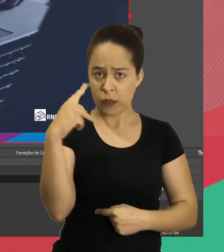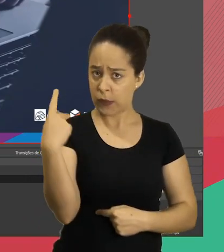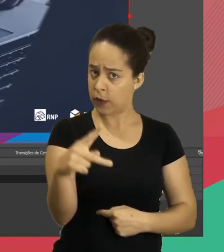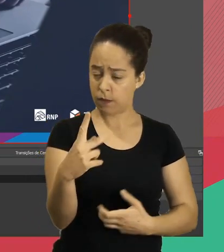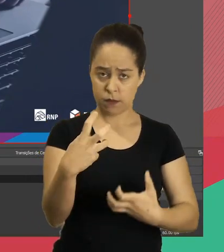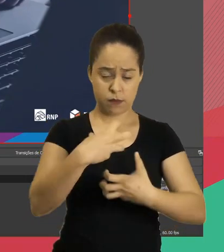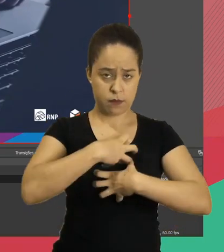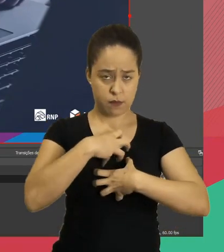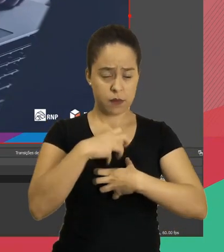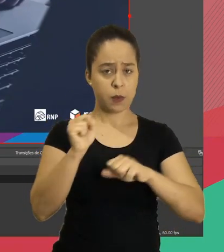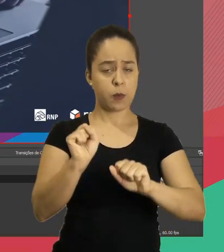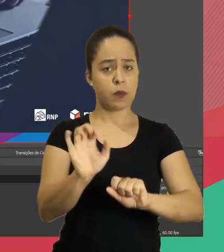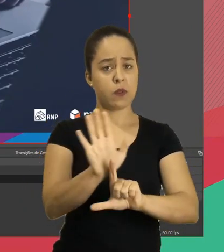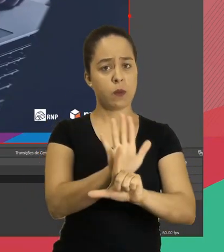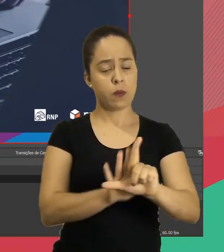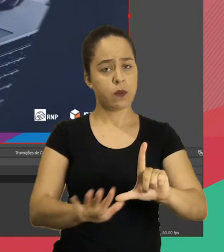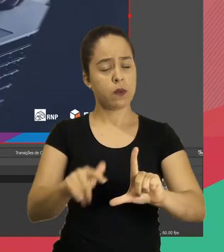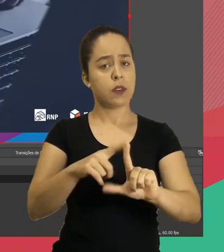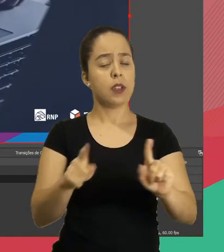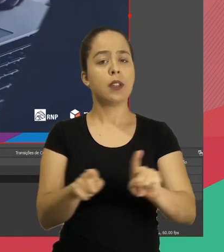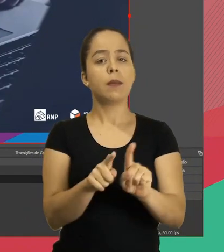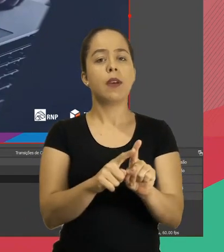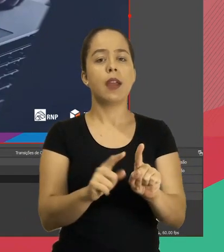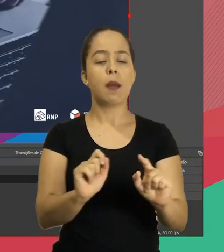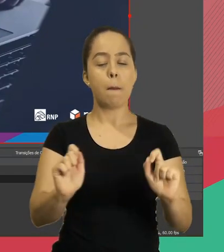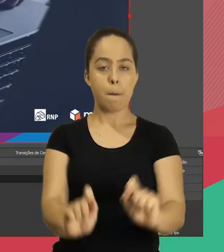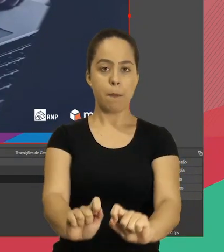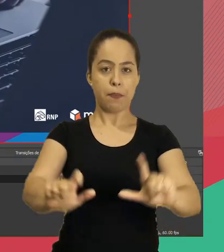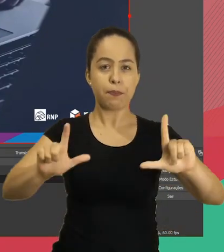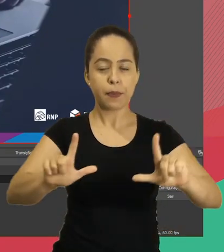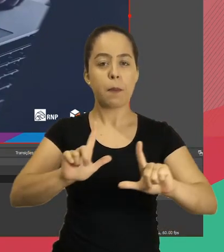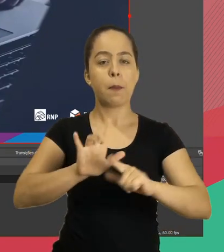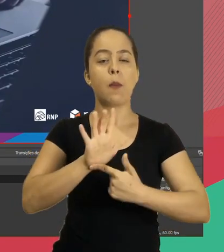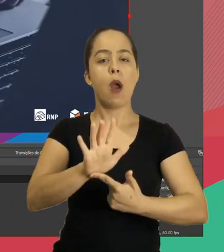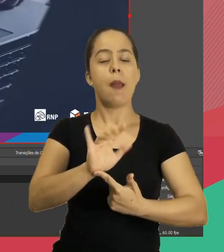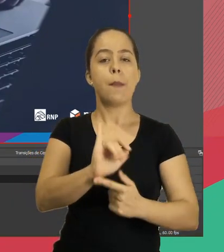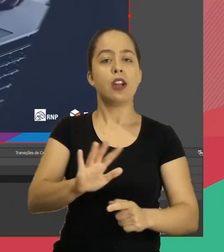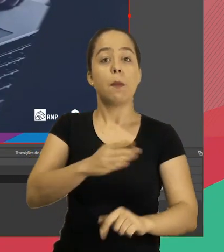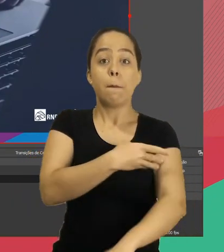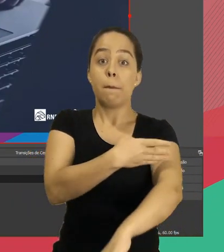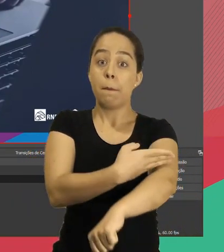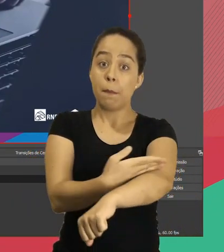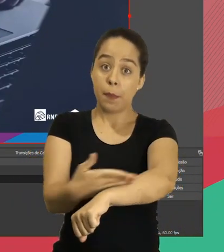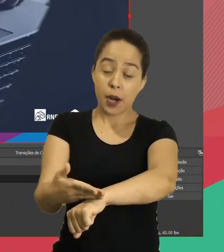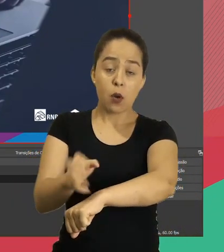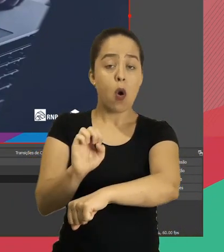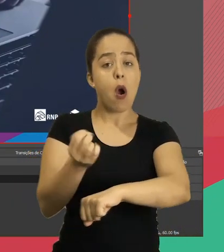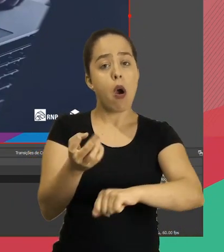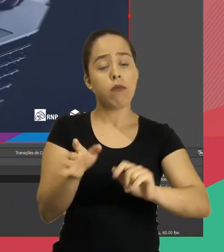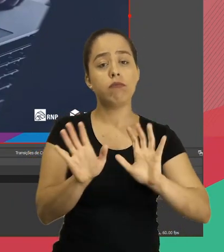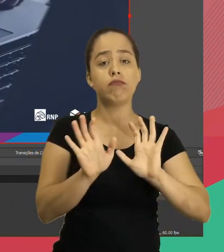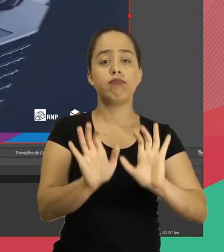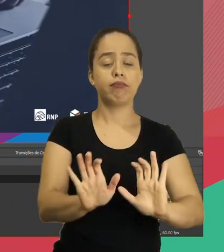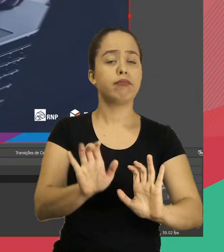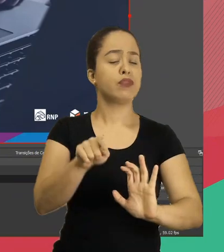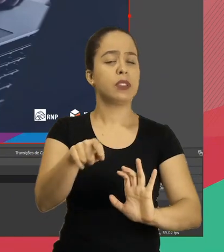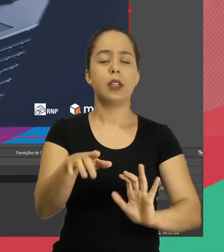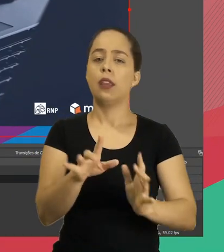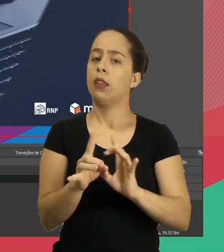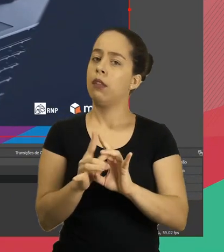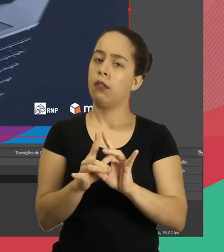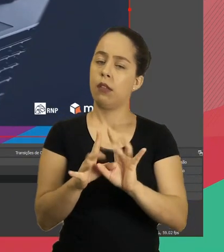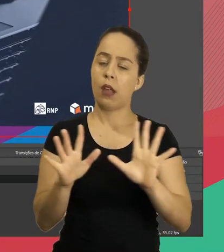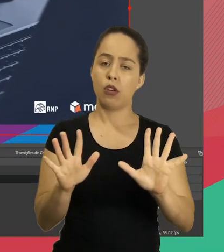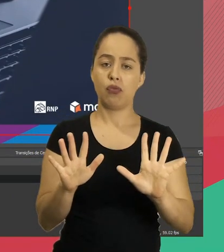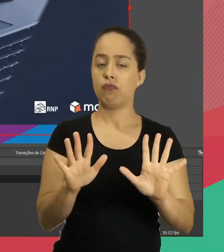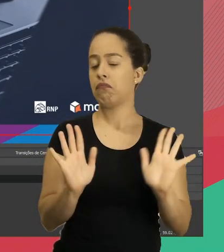Você pode customizar do jeito que quiser. Pode botar um fundo aqui com. Um recorte branco aqui para complementar. Ou